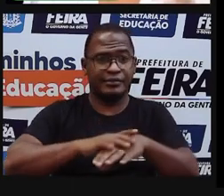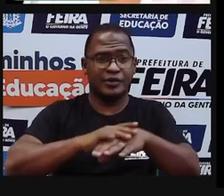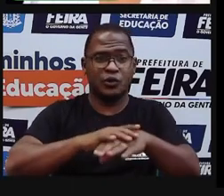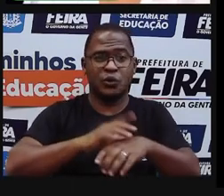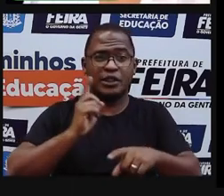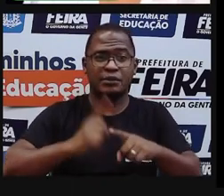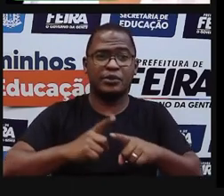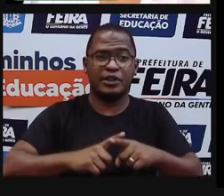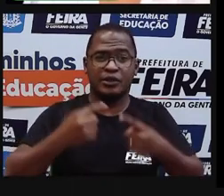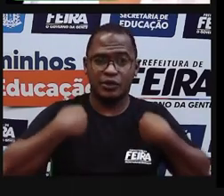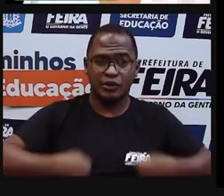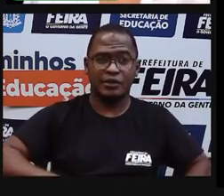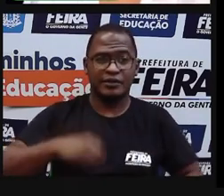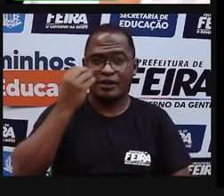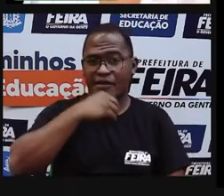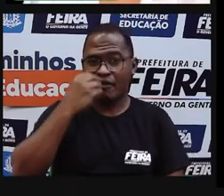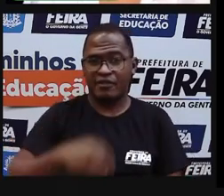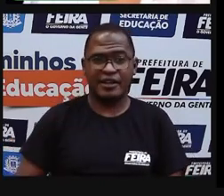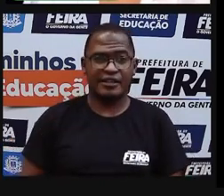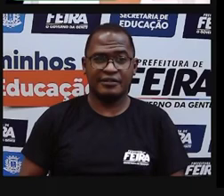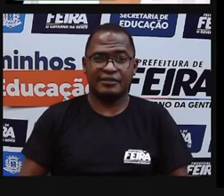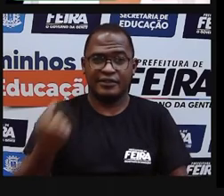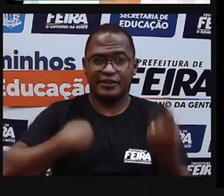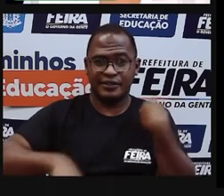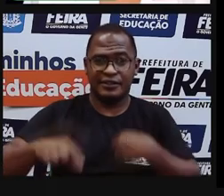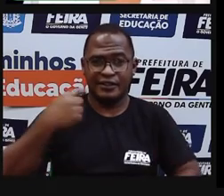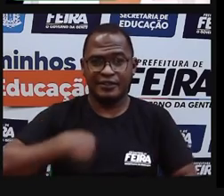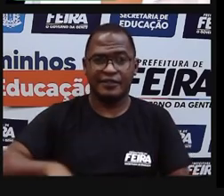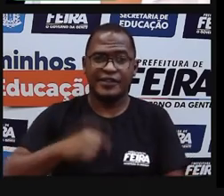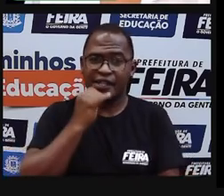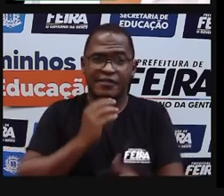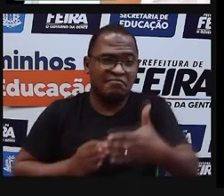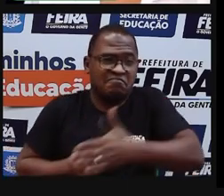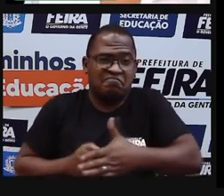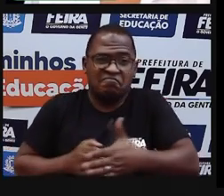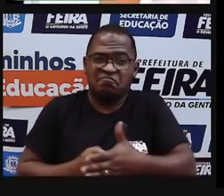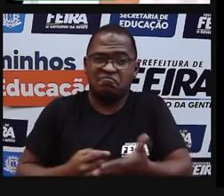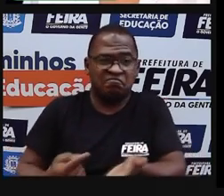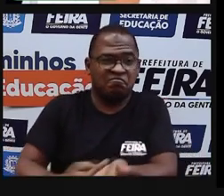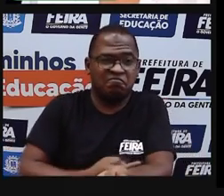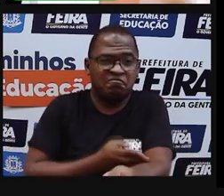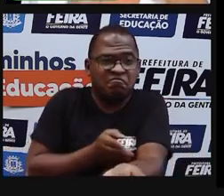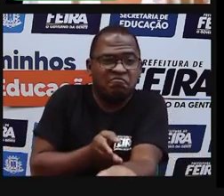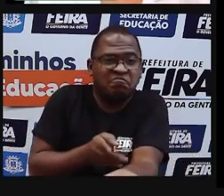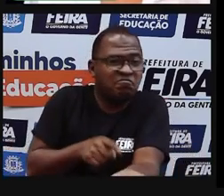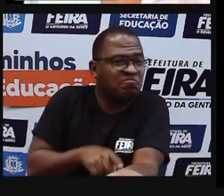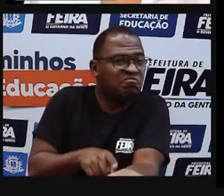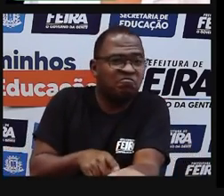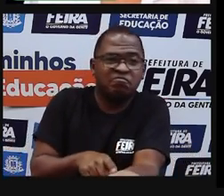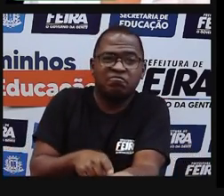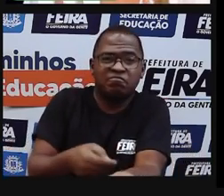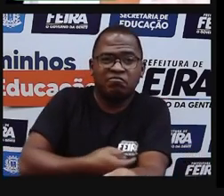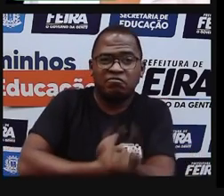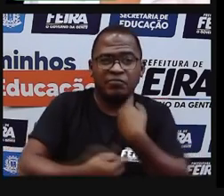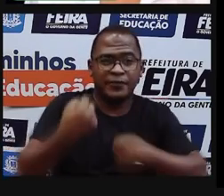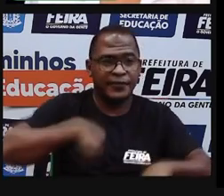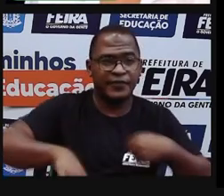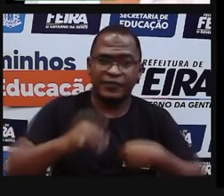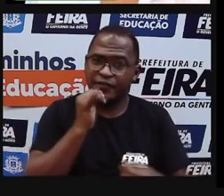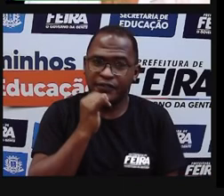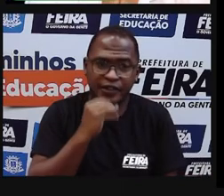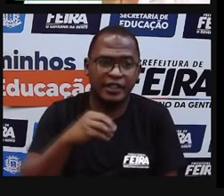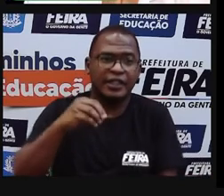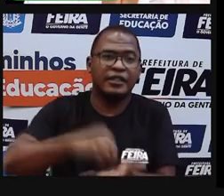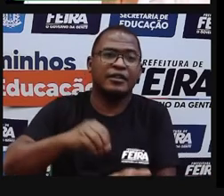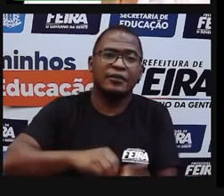Nossas veias vão estar entupidas com tanta gordura. O sal vai aumentar a nossa pressão. Então, é consequência. Nossa alimentação